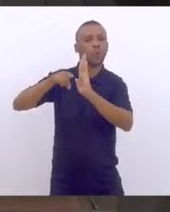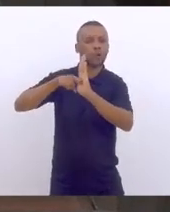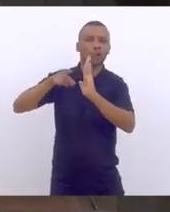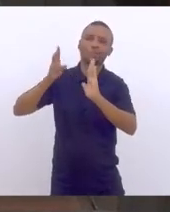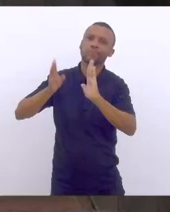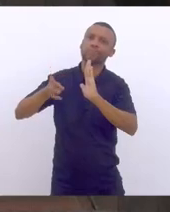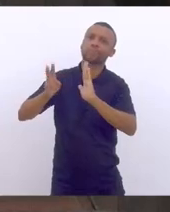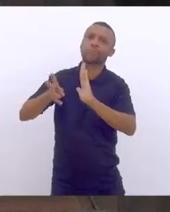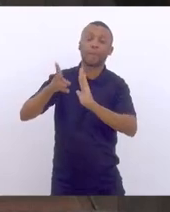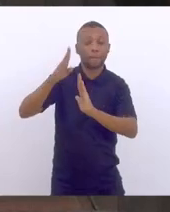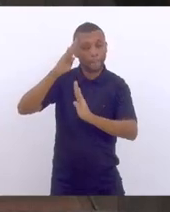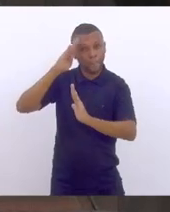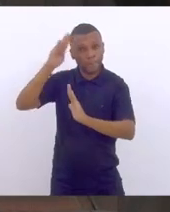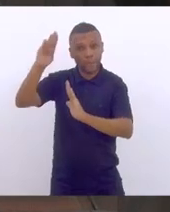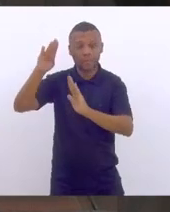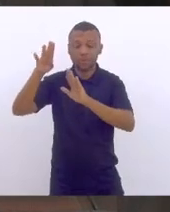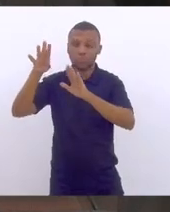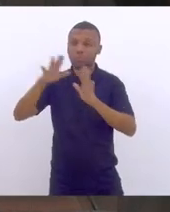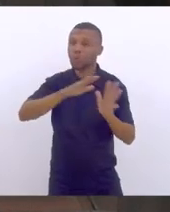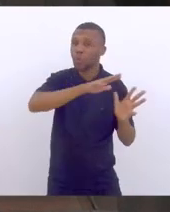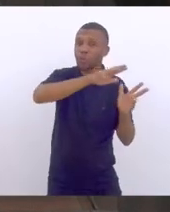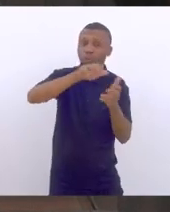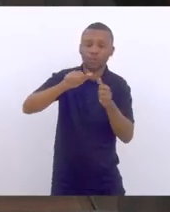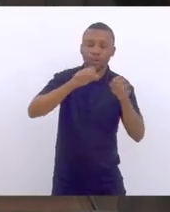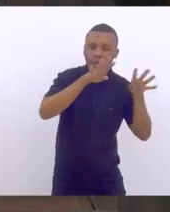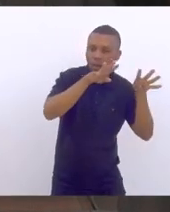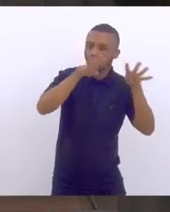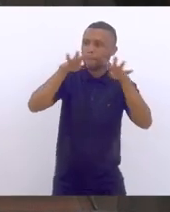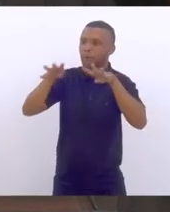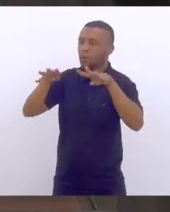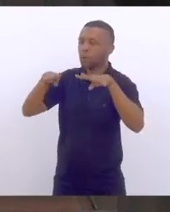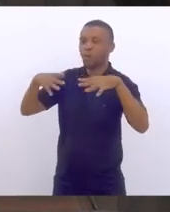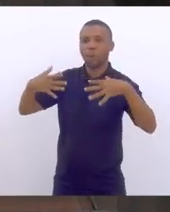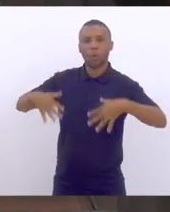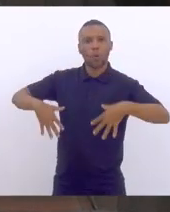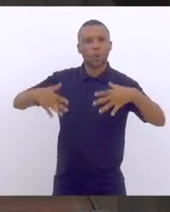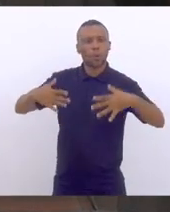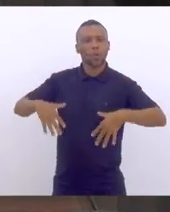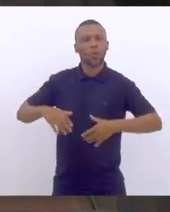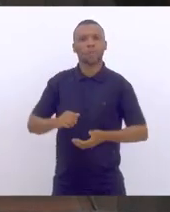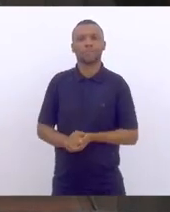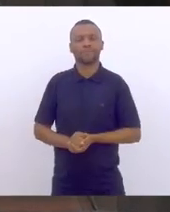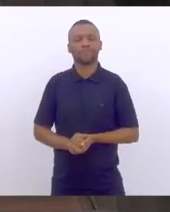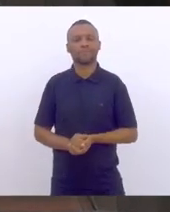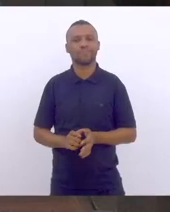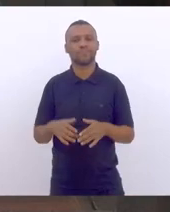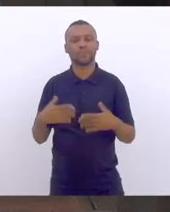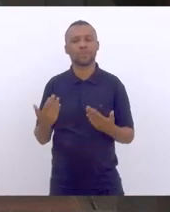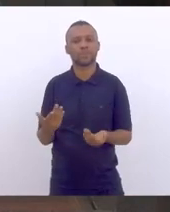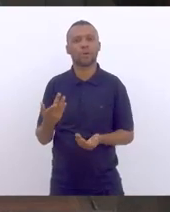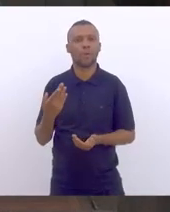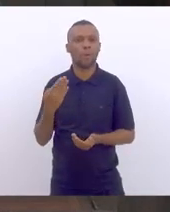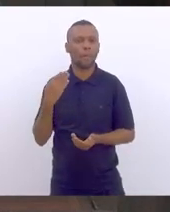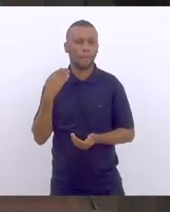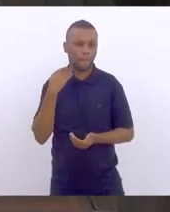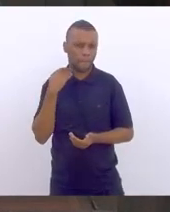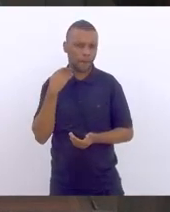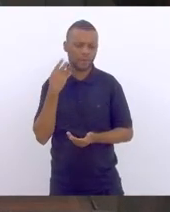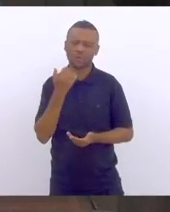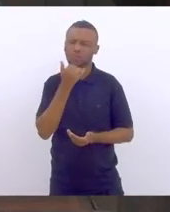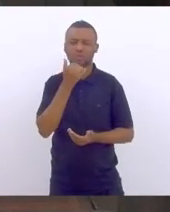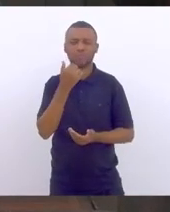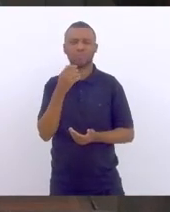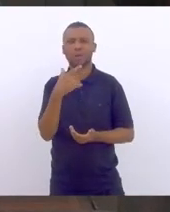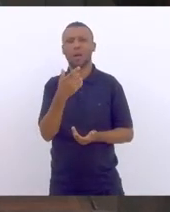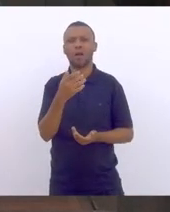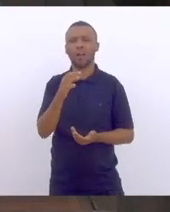repercussão para o nosso país. O FED, isto é, o banco, não gosto nem de falar essa